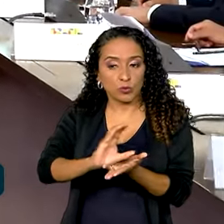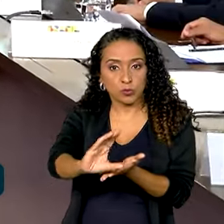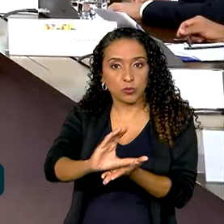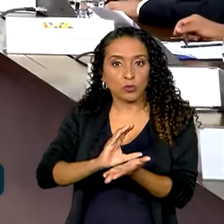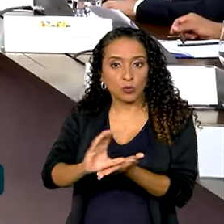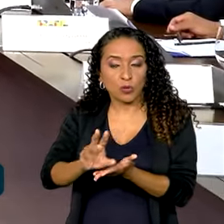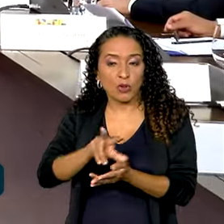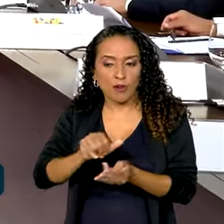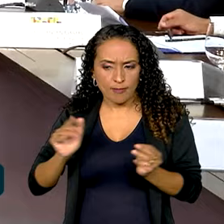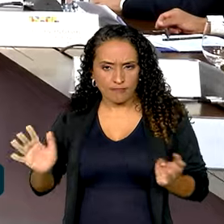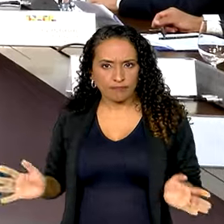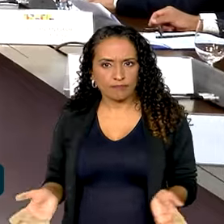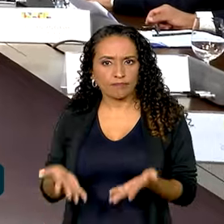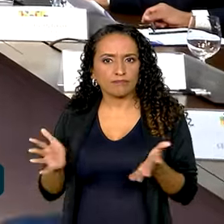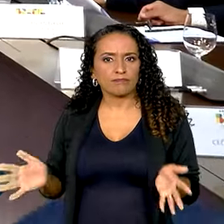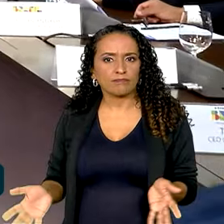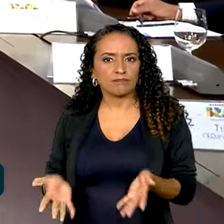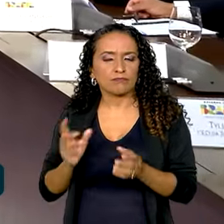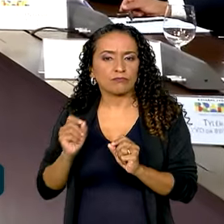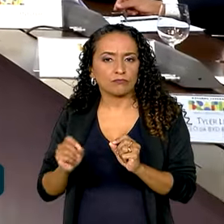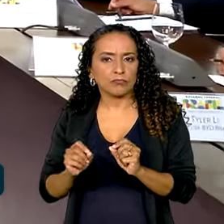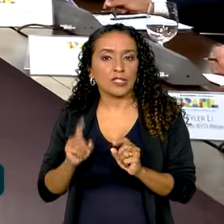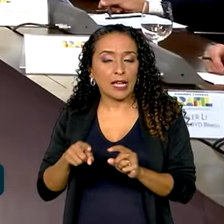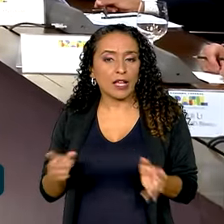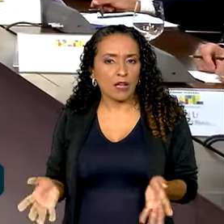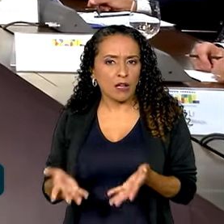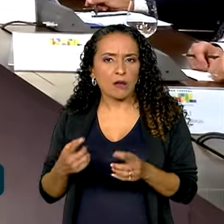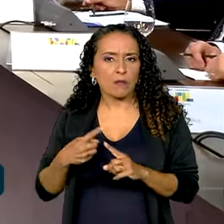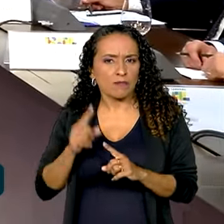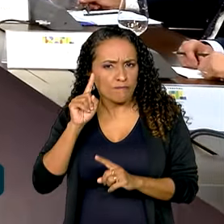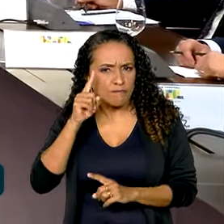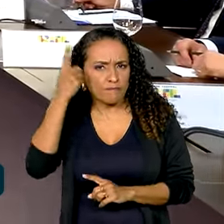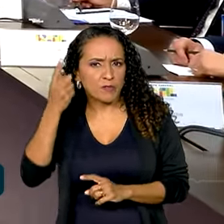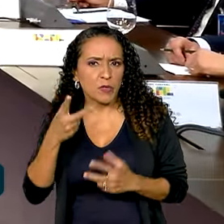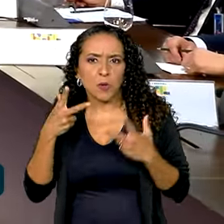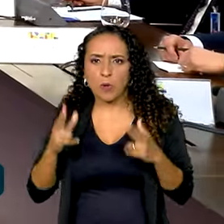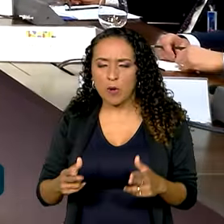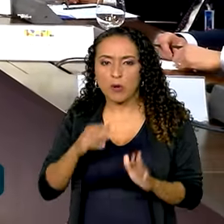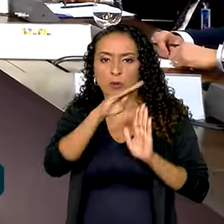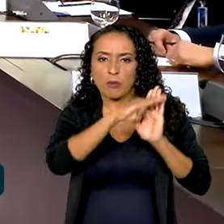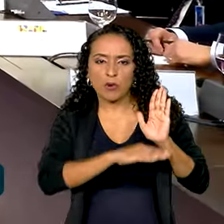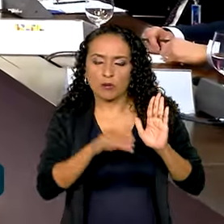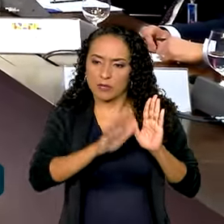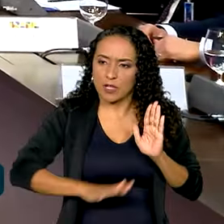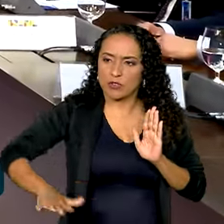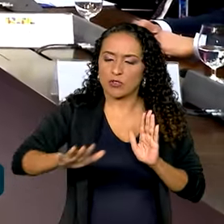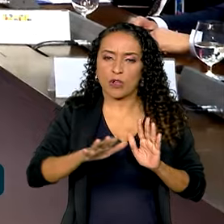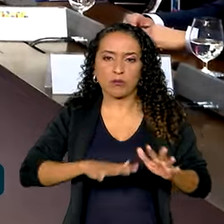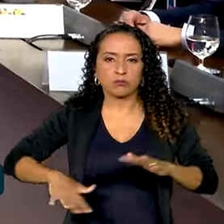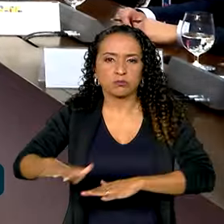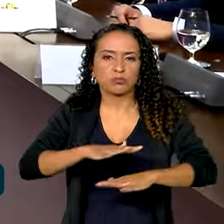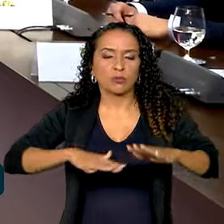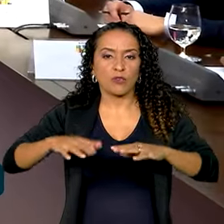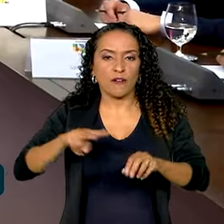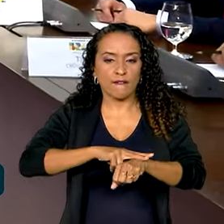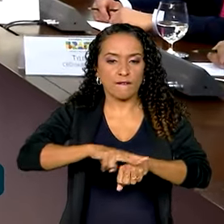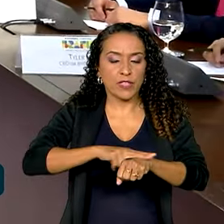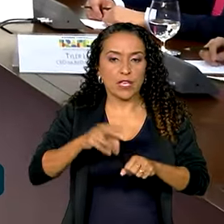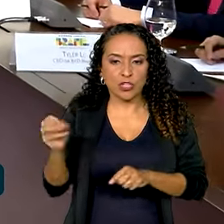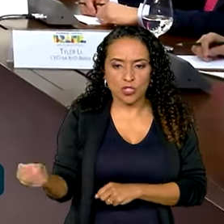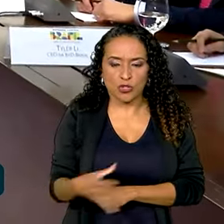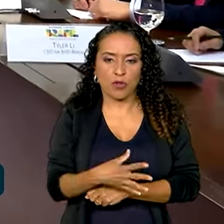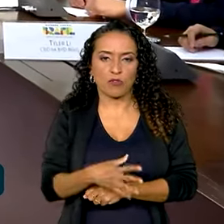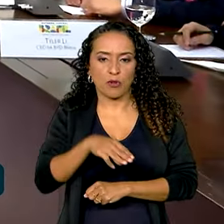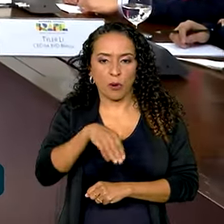são estimulados por iniciativas, como a do Programa Nacional de Mobilidade Verde e Inovação, o